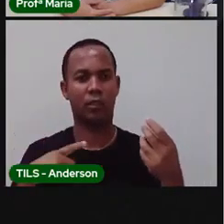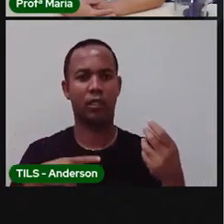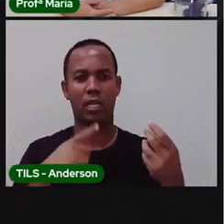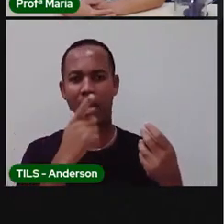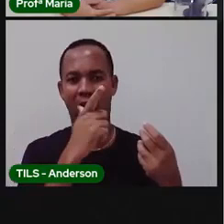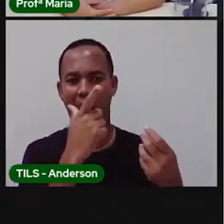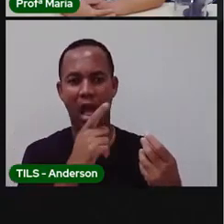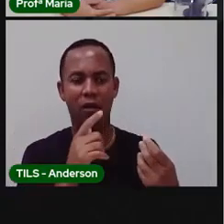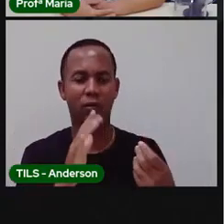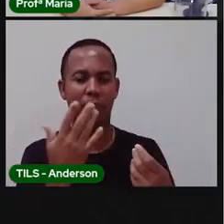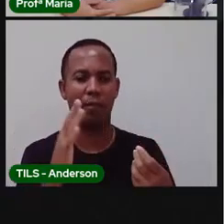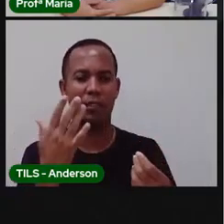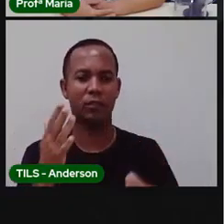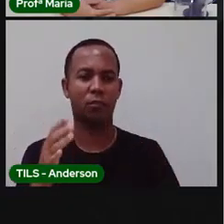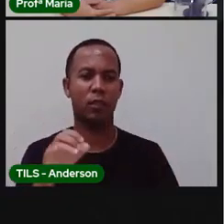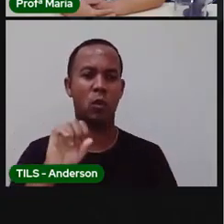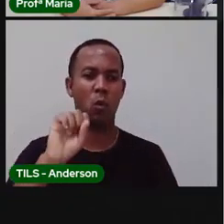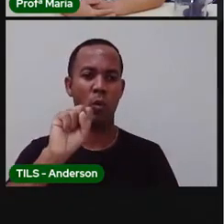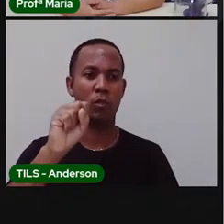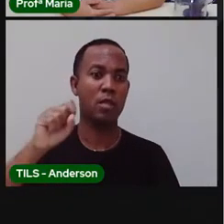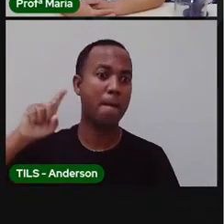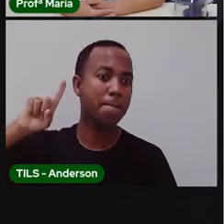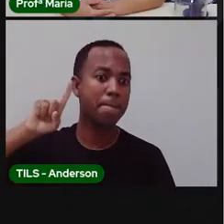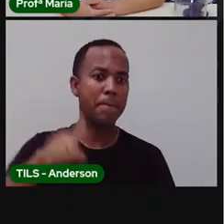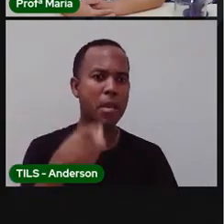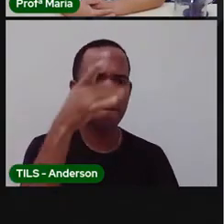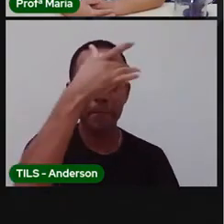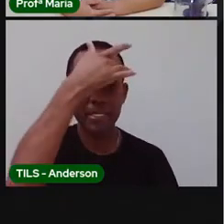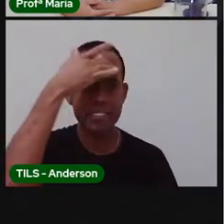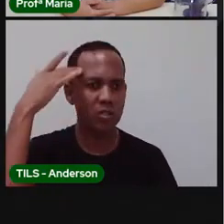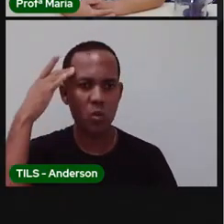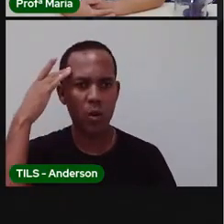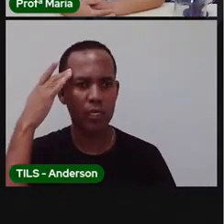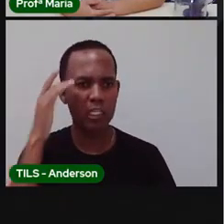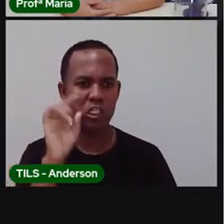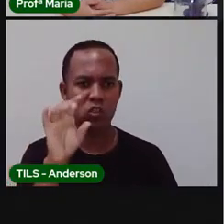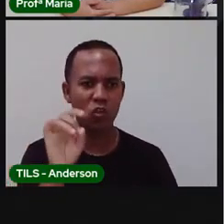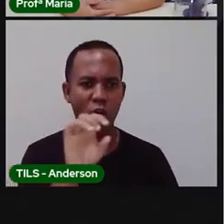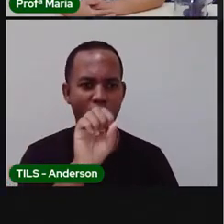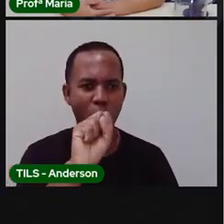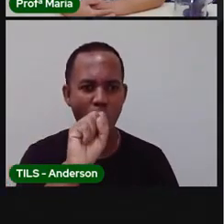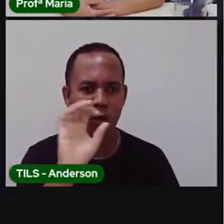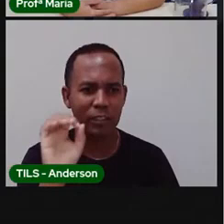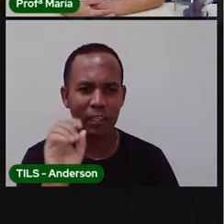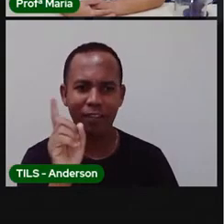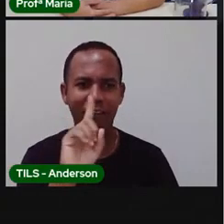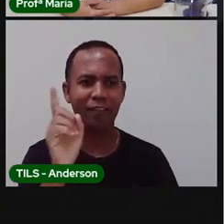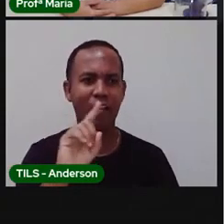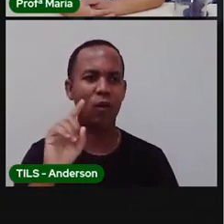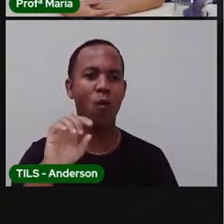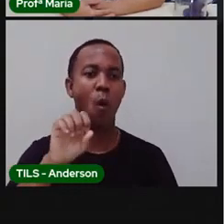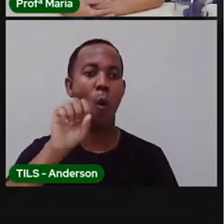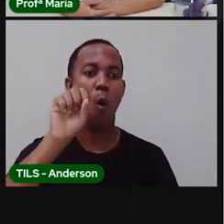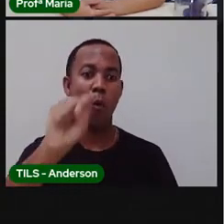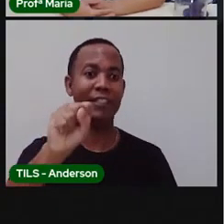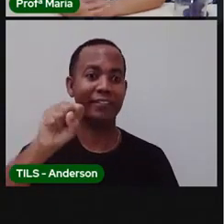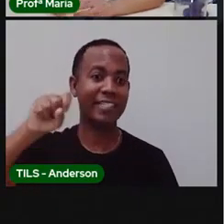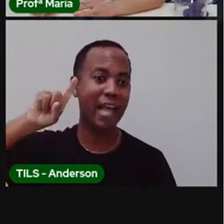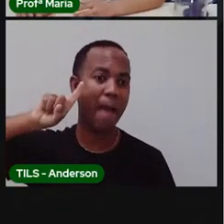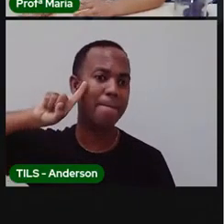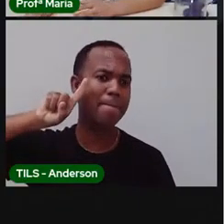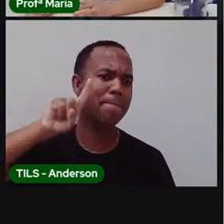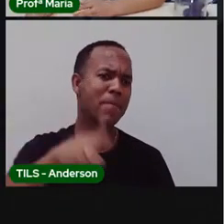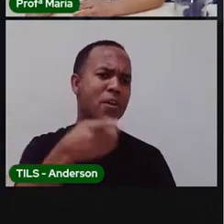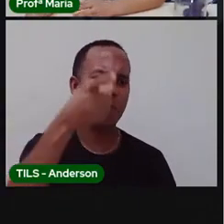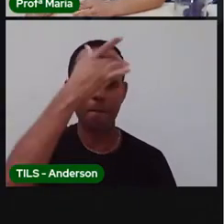800 mil pessoas! Não são 80, não são 800 pessoas, são 800 mil!